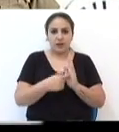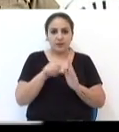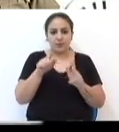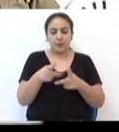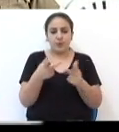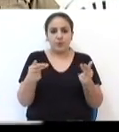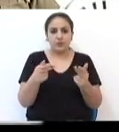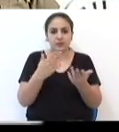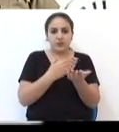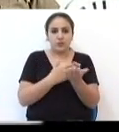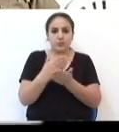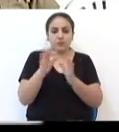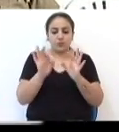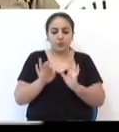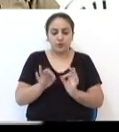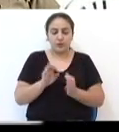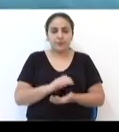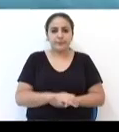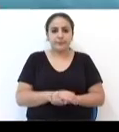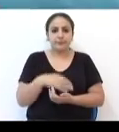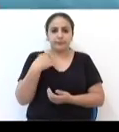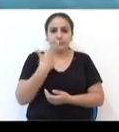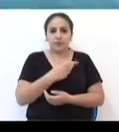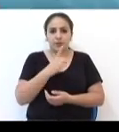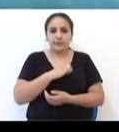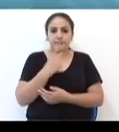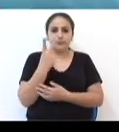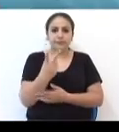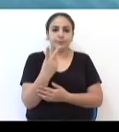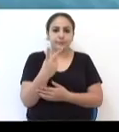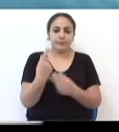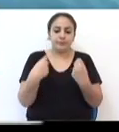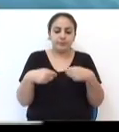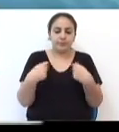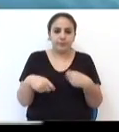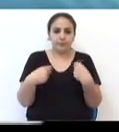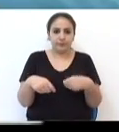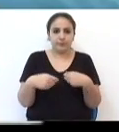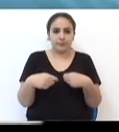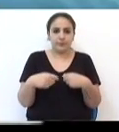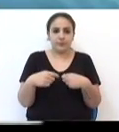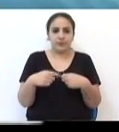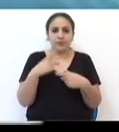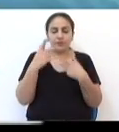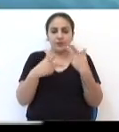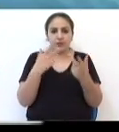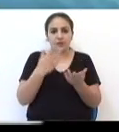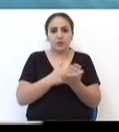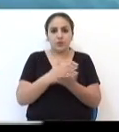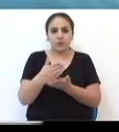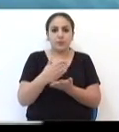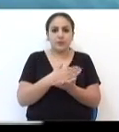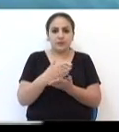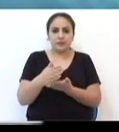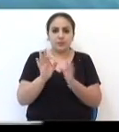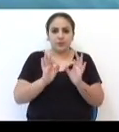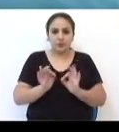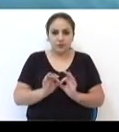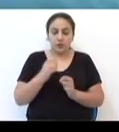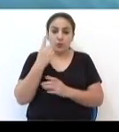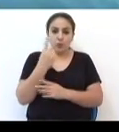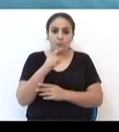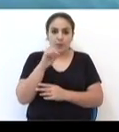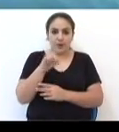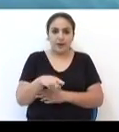determinaram a adoção do projeto. Tivemos duas necessidades imperiosas que determinaram a adoção desse projeto.